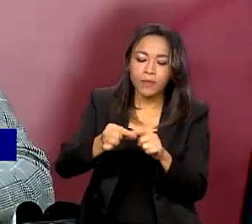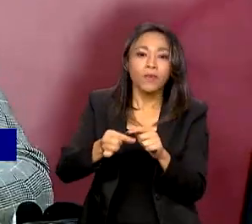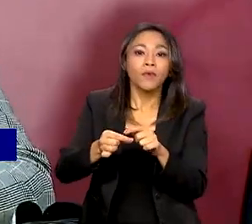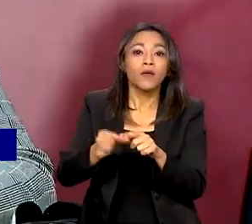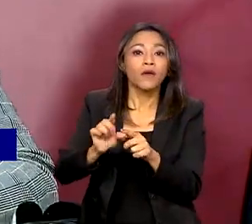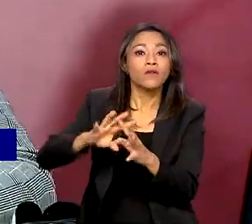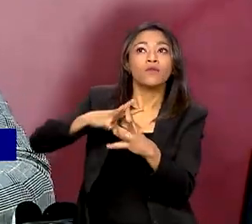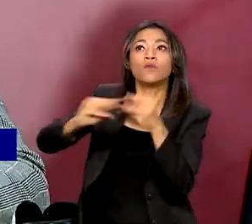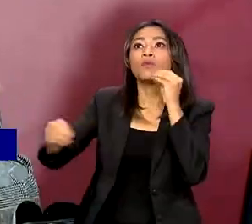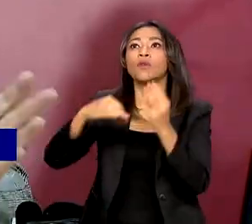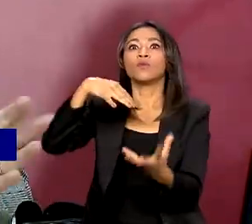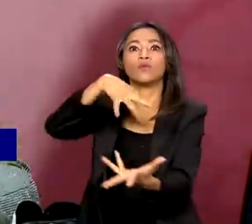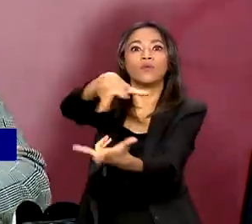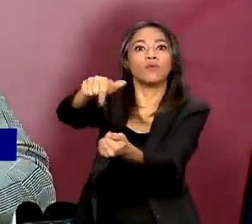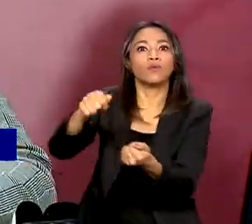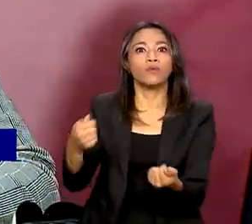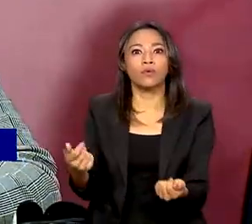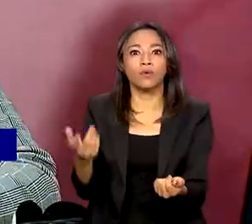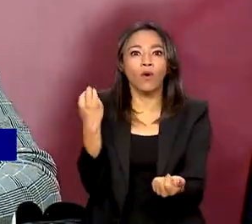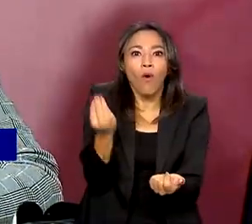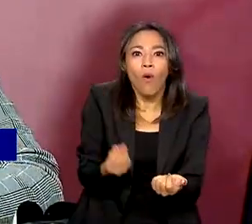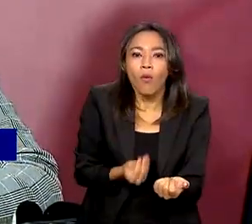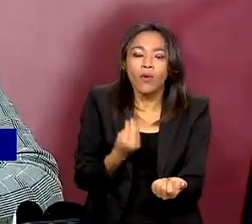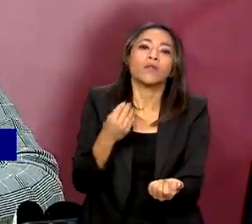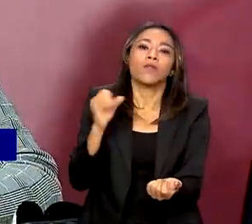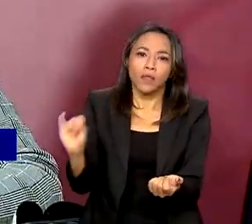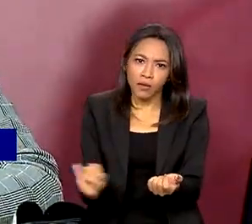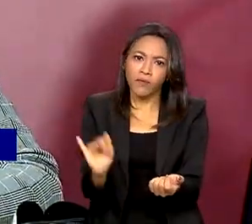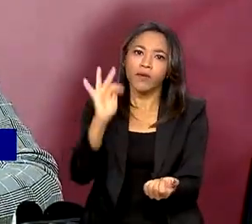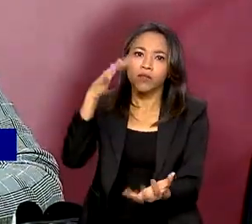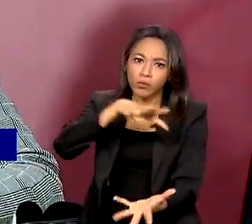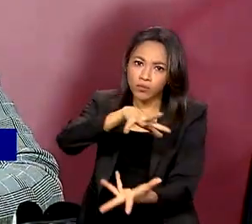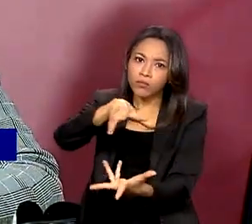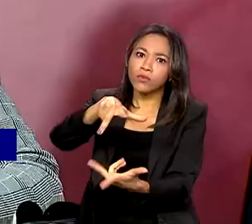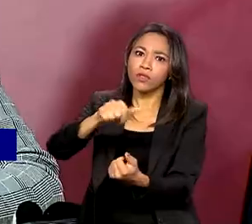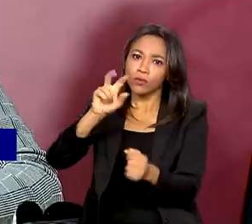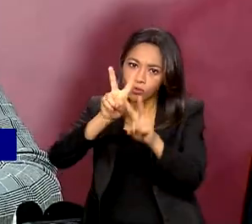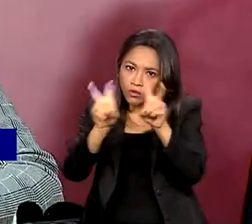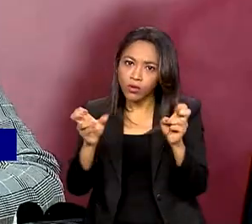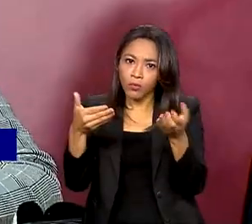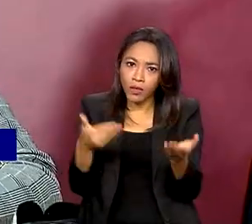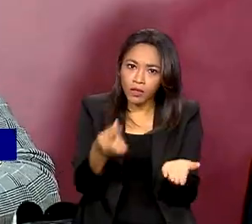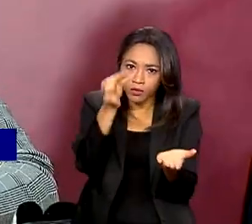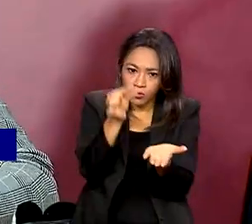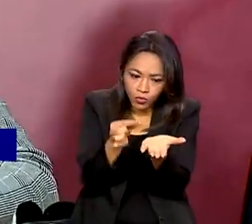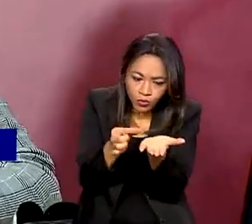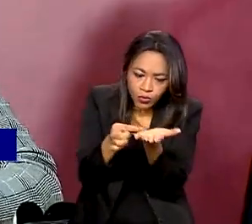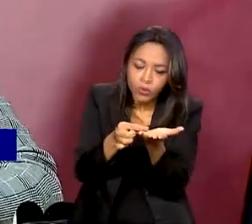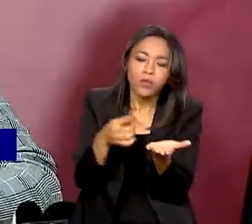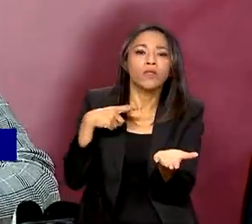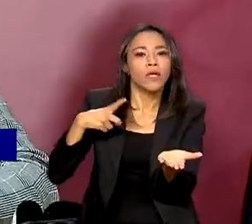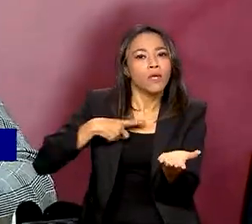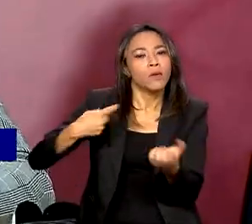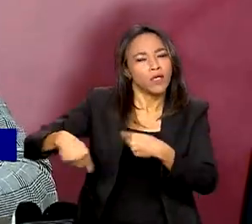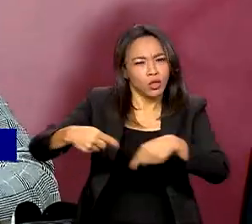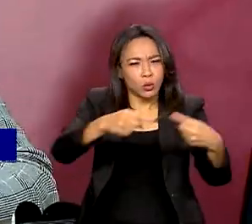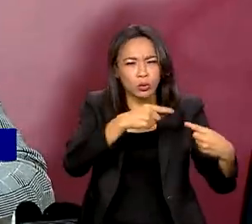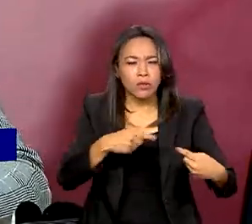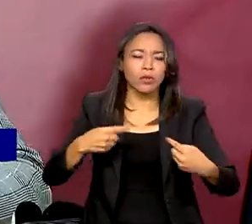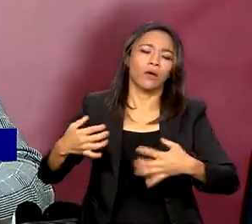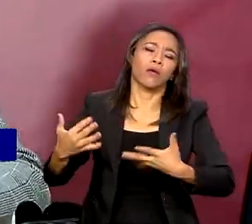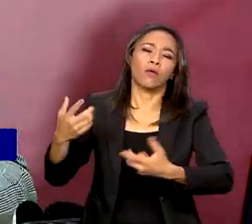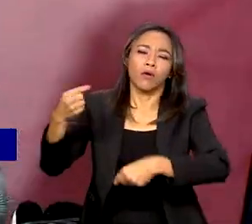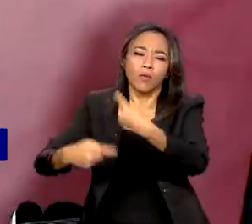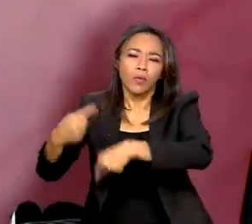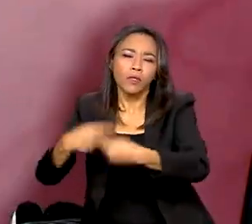Isso gerou um problema mundial, a gente está tendo inflação mundial associada a isso. Então, você tem toda uma discussão importante geopolítica, econômica,